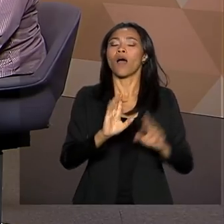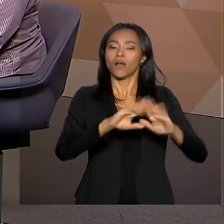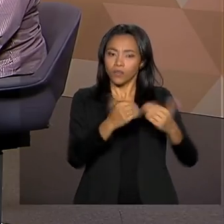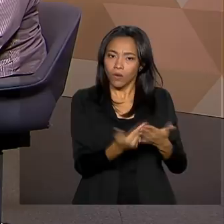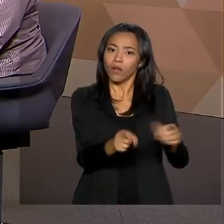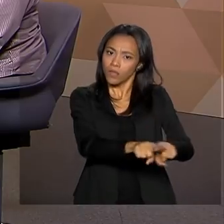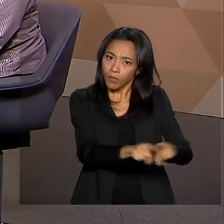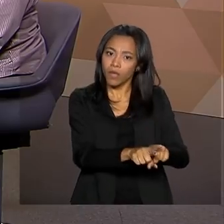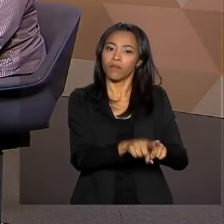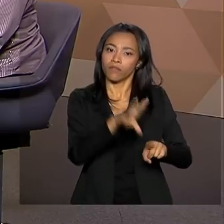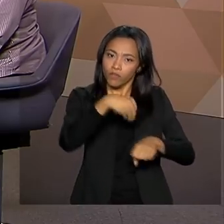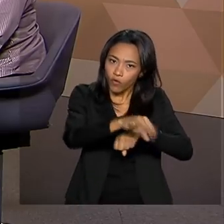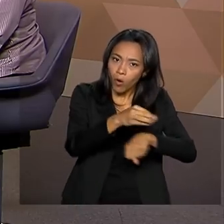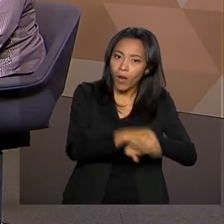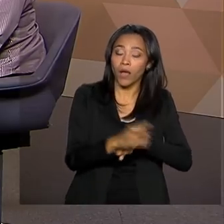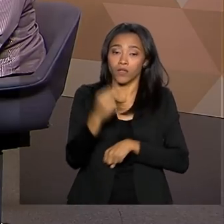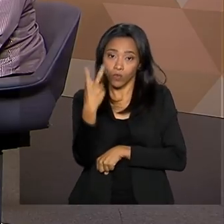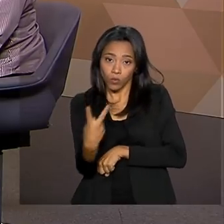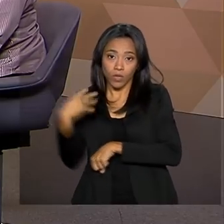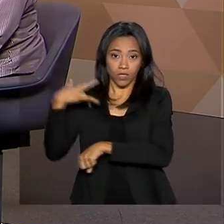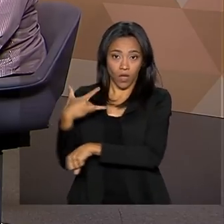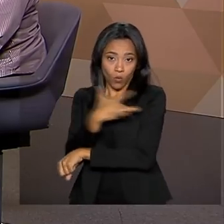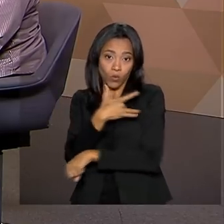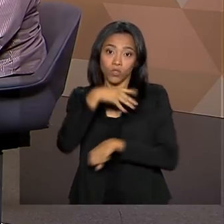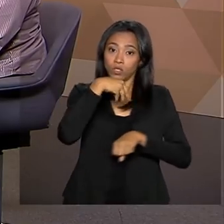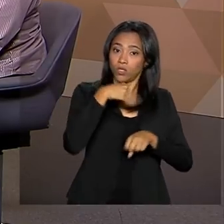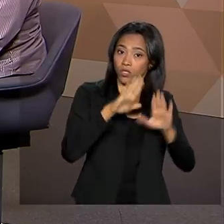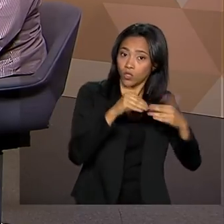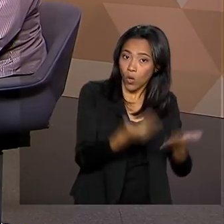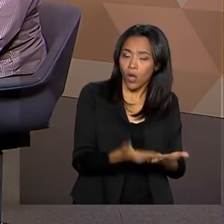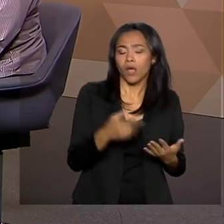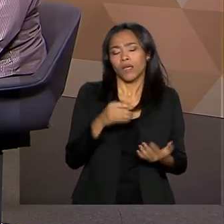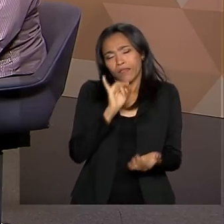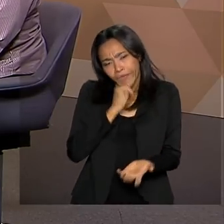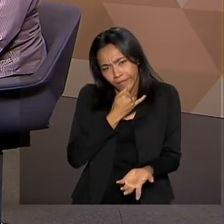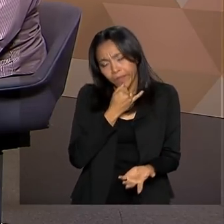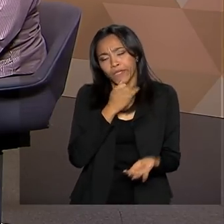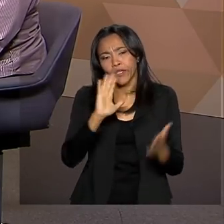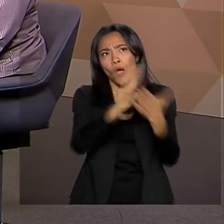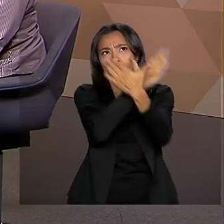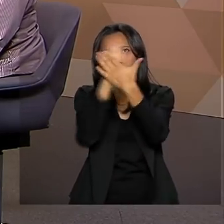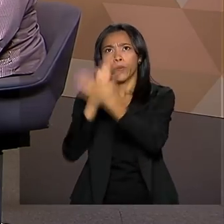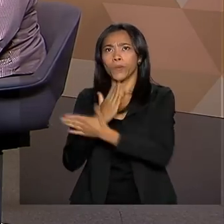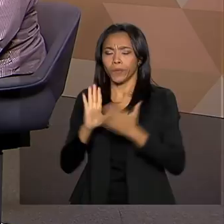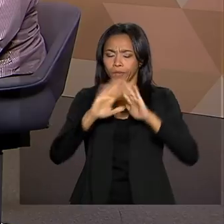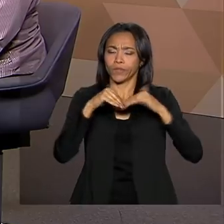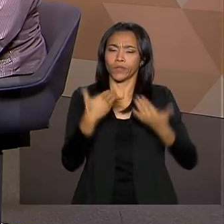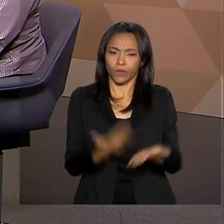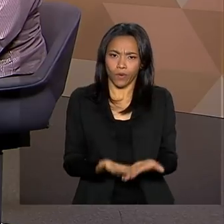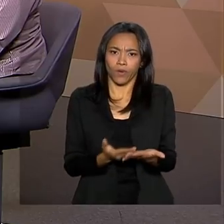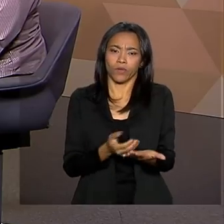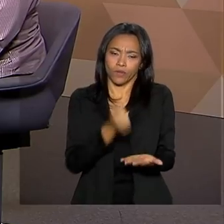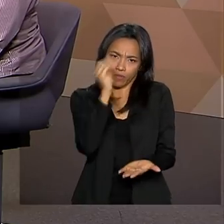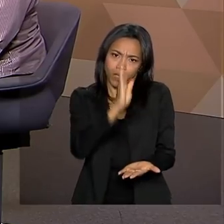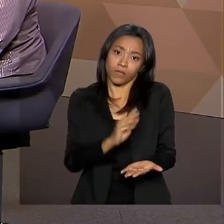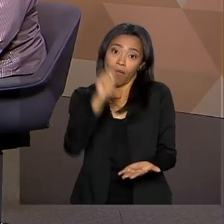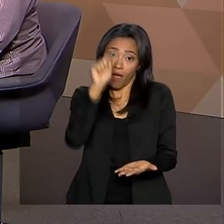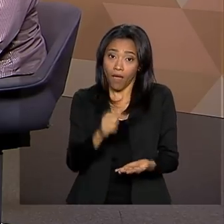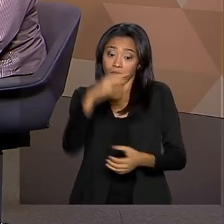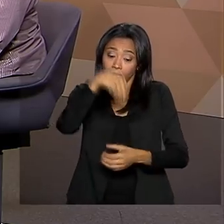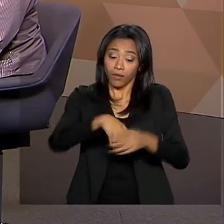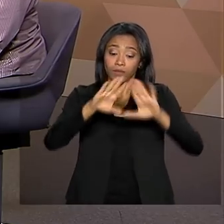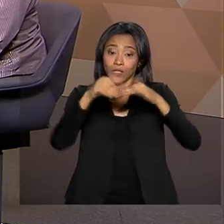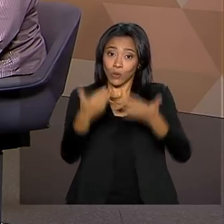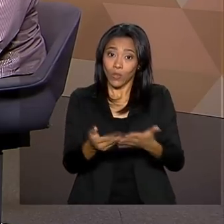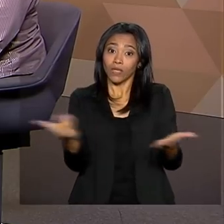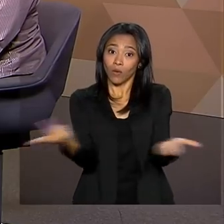Paulo? Porque, infelizmente, em algumas escolas do Brasil, eu vou dizer assim, num número muito grande, é no ambiente escolar que